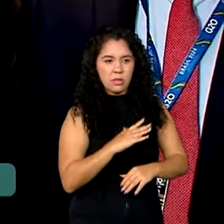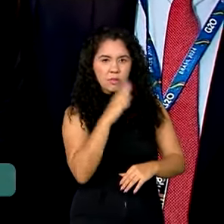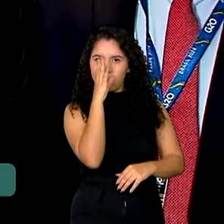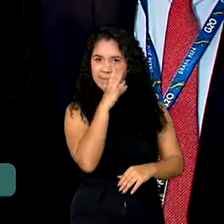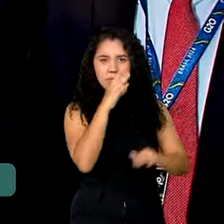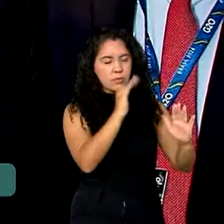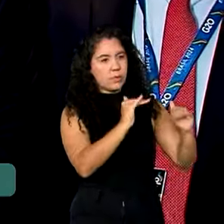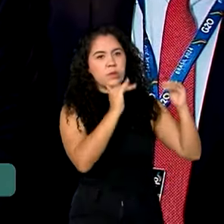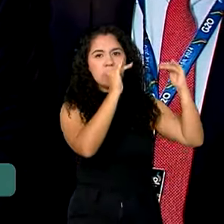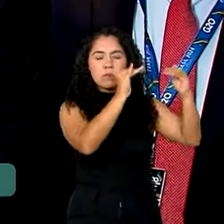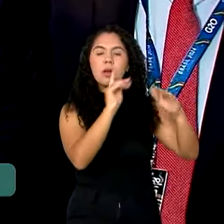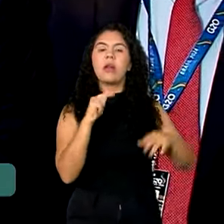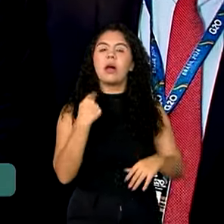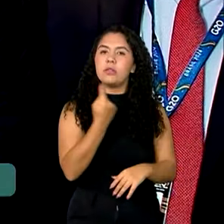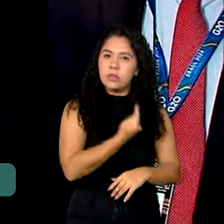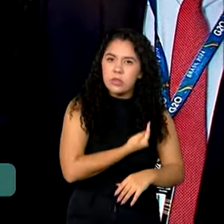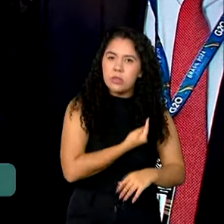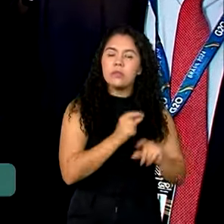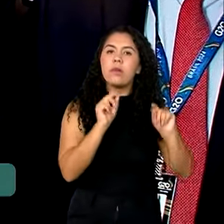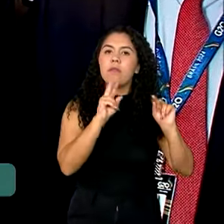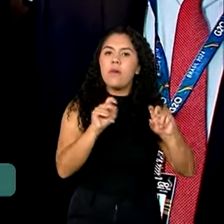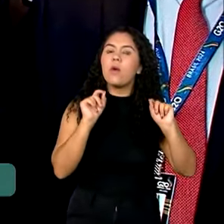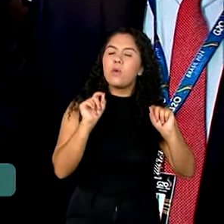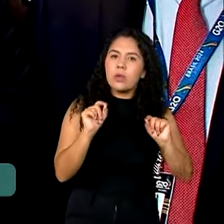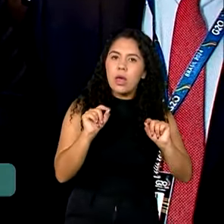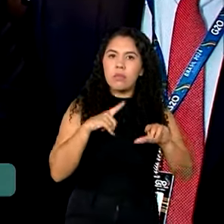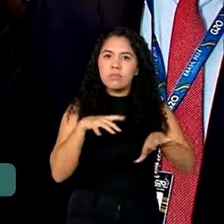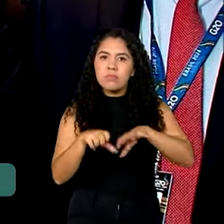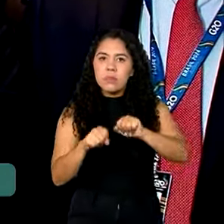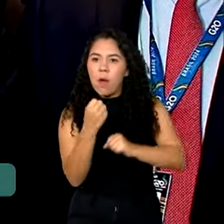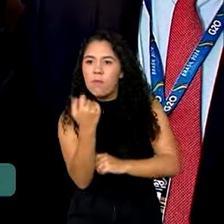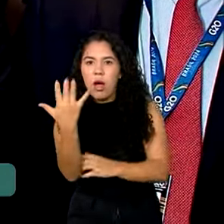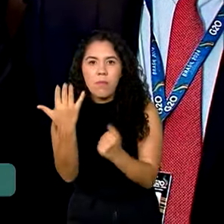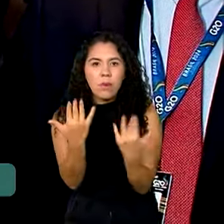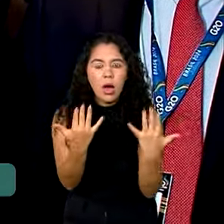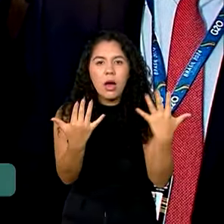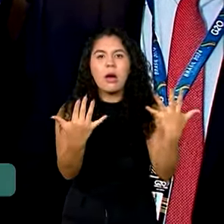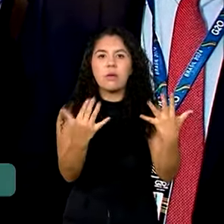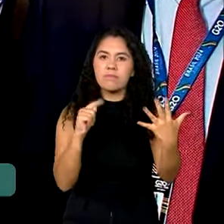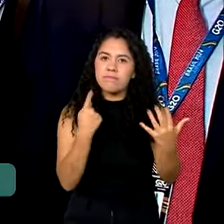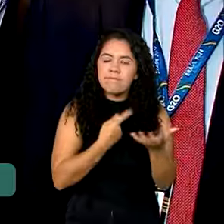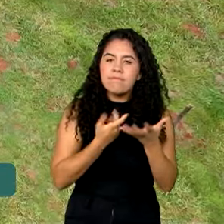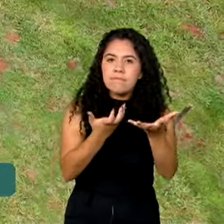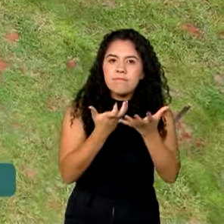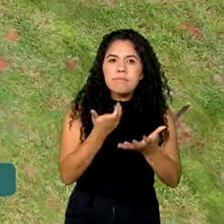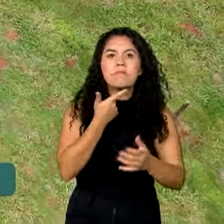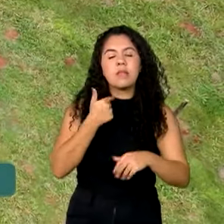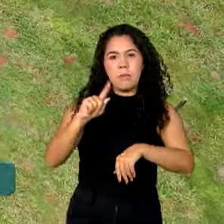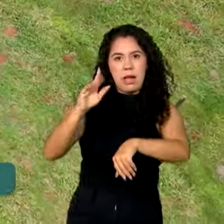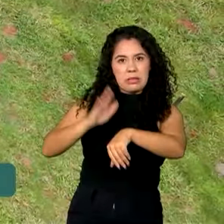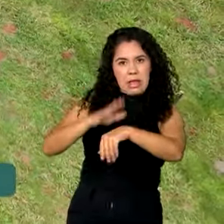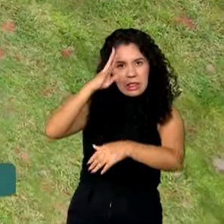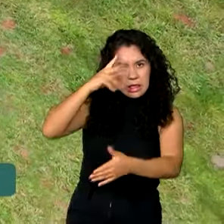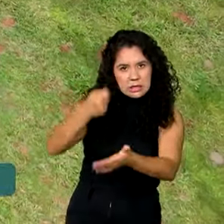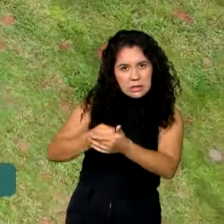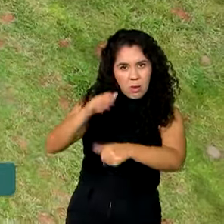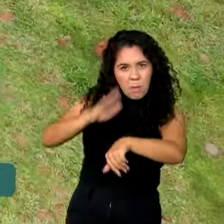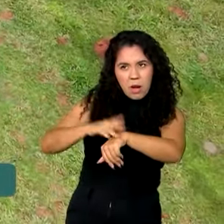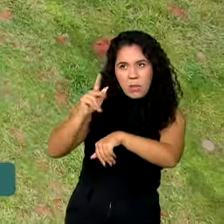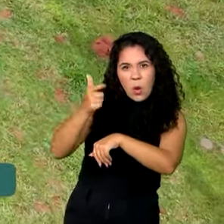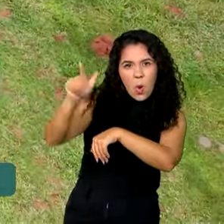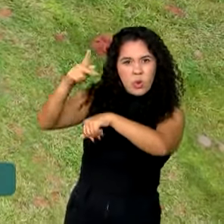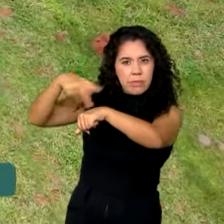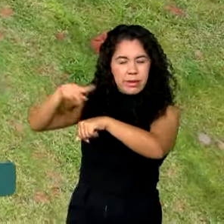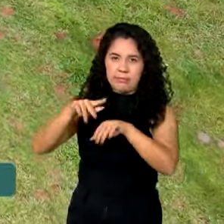restringir a ocupação sobre florestas, mas porque nós queremos, não porque será imposto por outro país. Uma das alternativas para